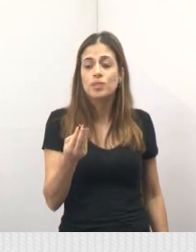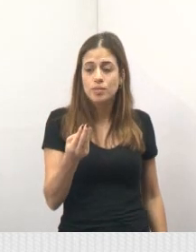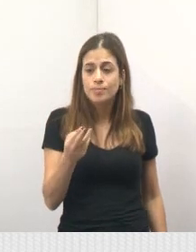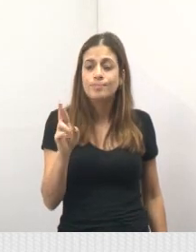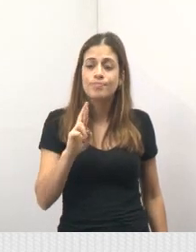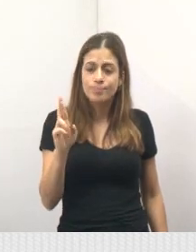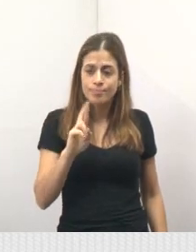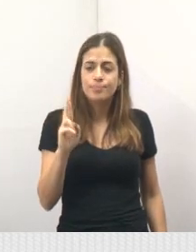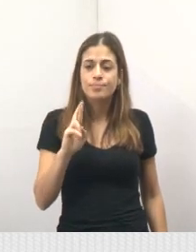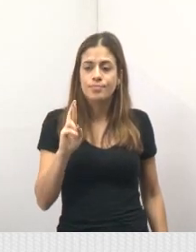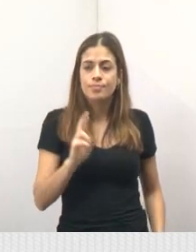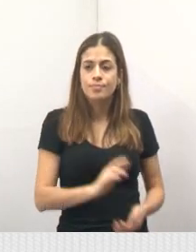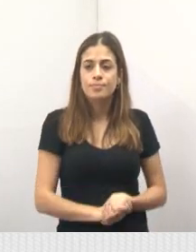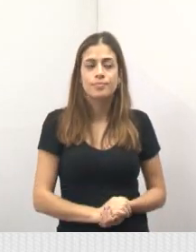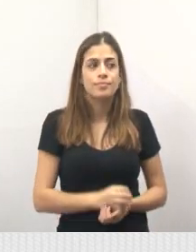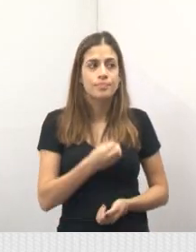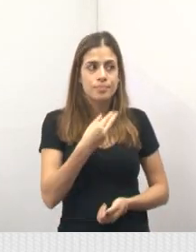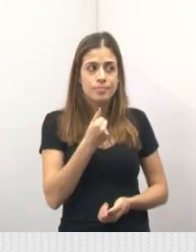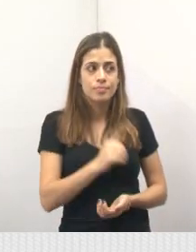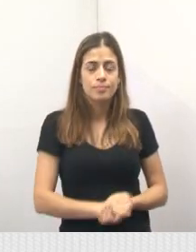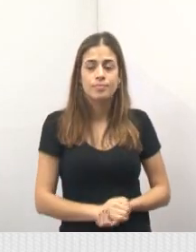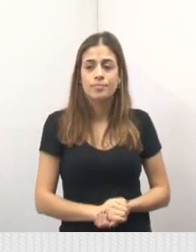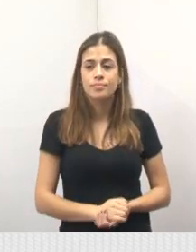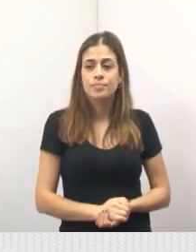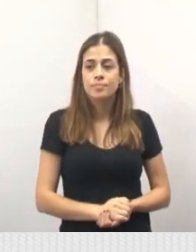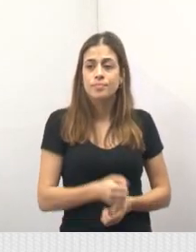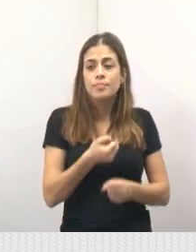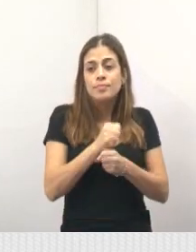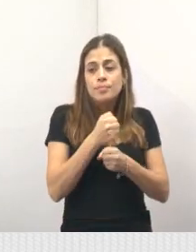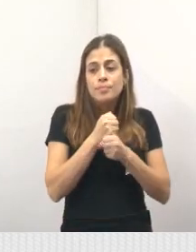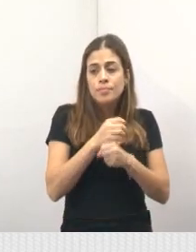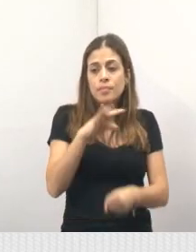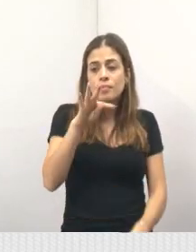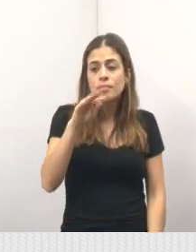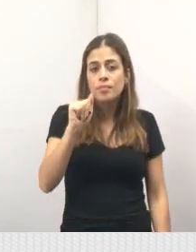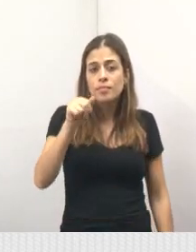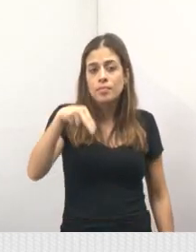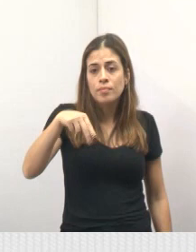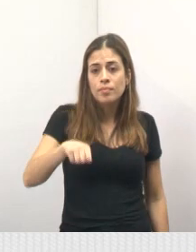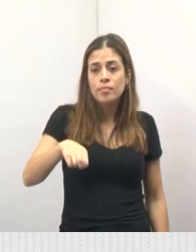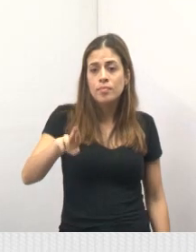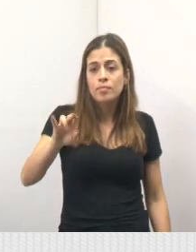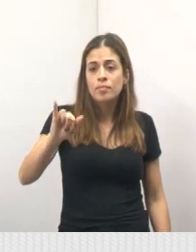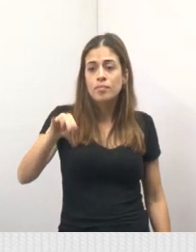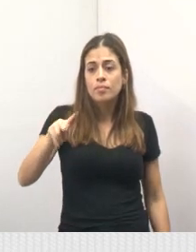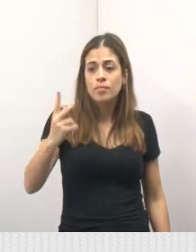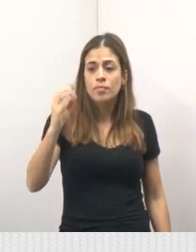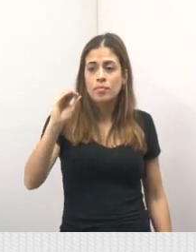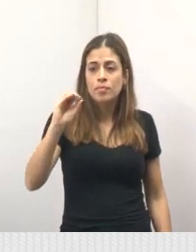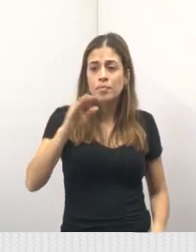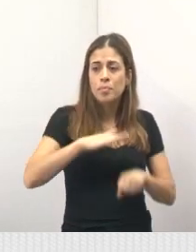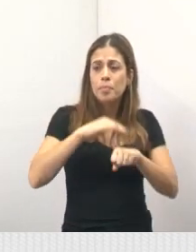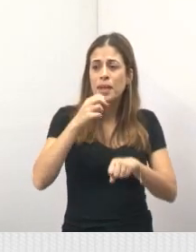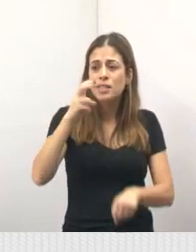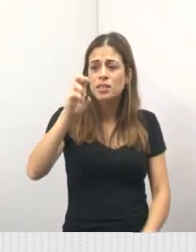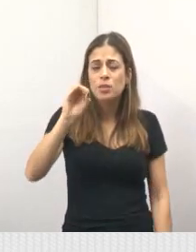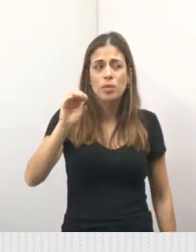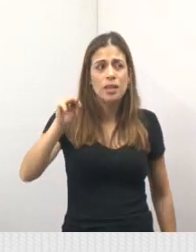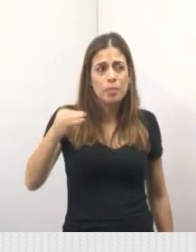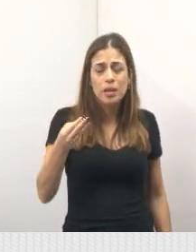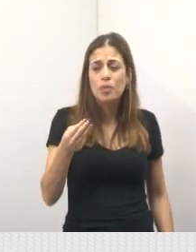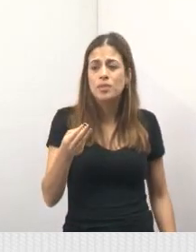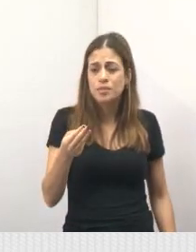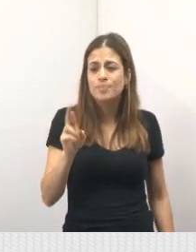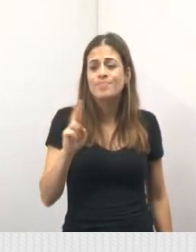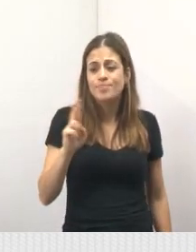milhões de reais. Está bom? A obra do Tanquinho é mais de 50 milhões. Então, vai resolver aí o problema de